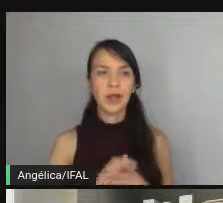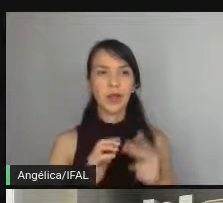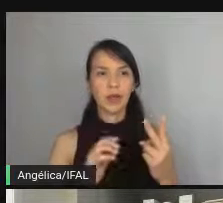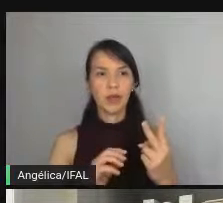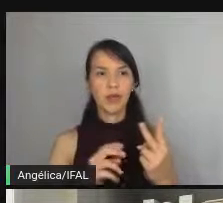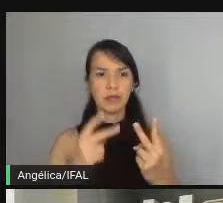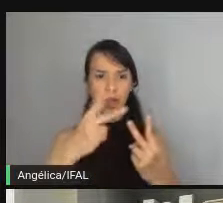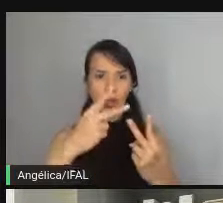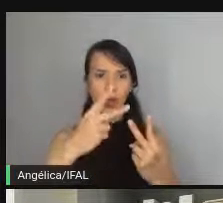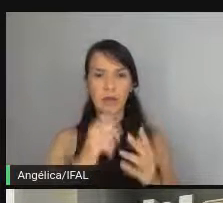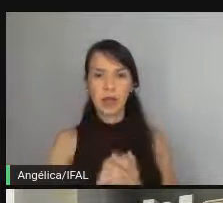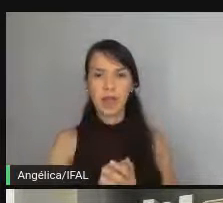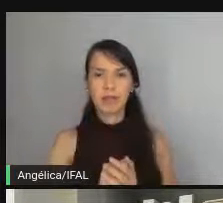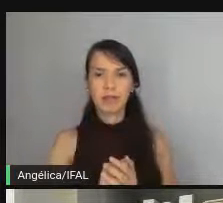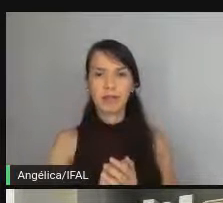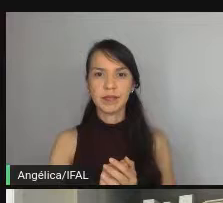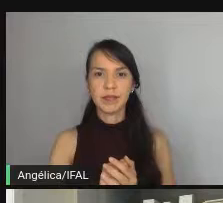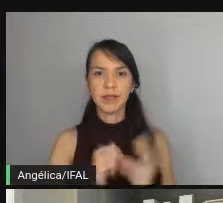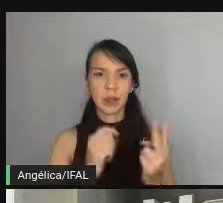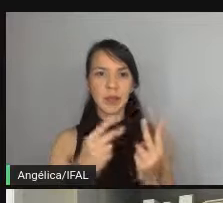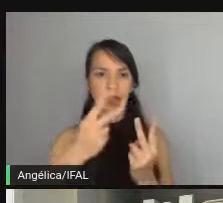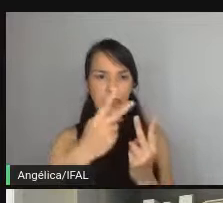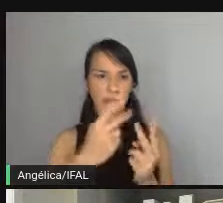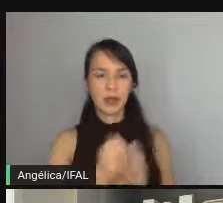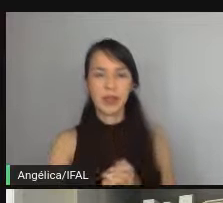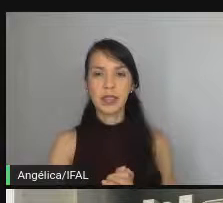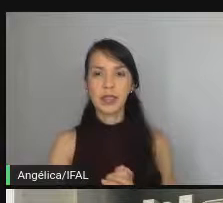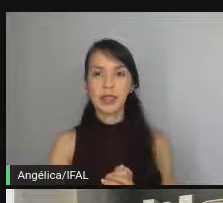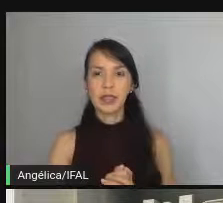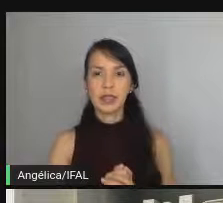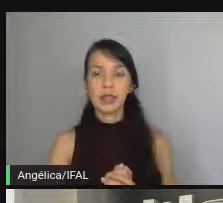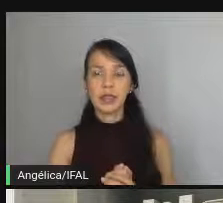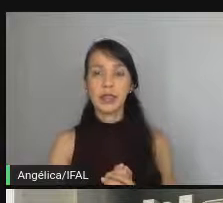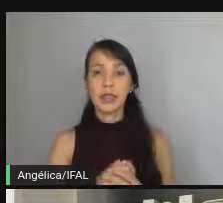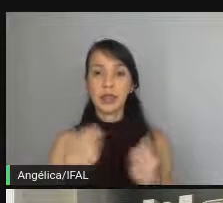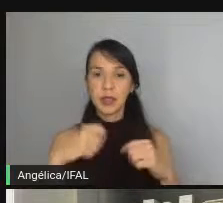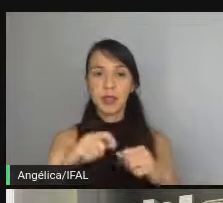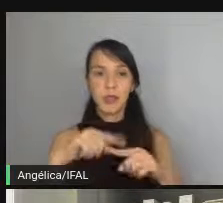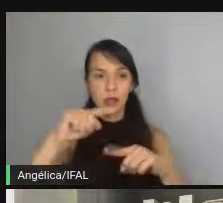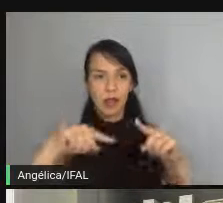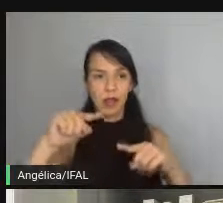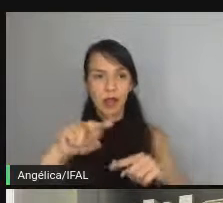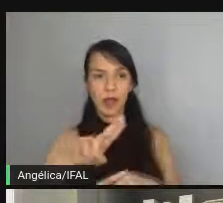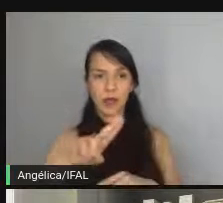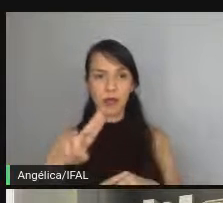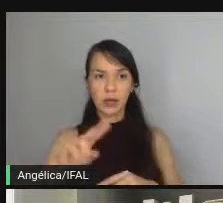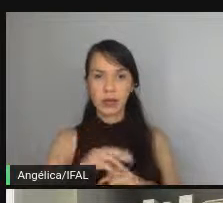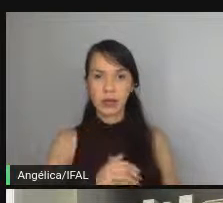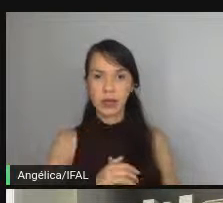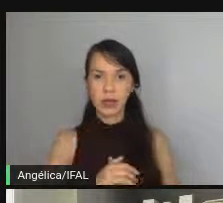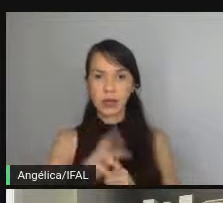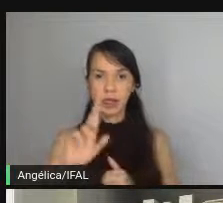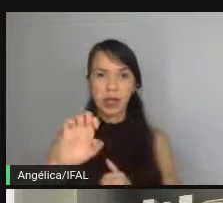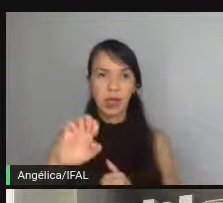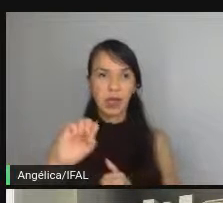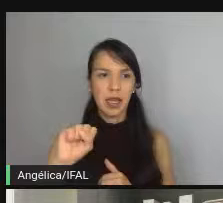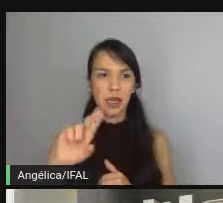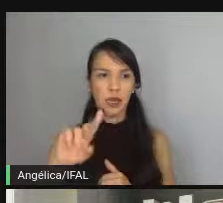2 certo 2 elevado a 2 tá então a gente precisa de uma variável chamada resultado